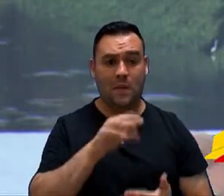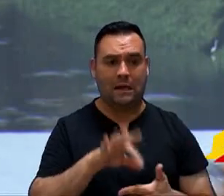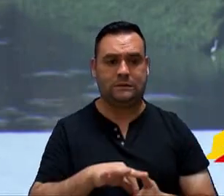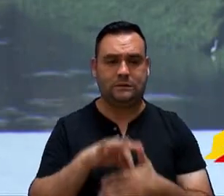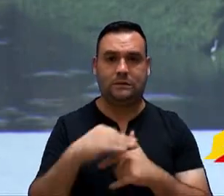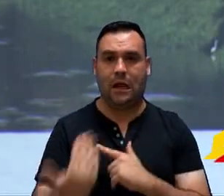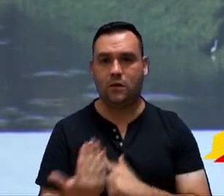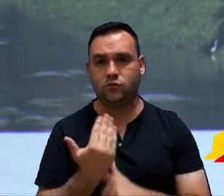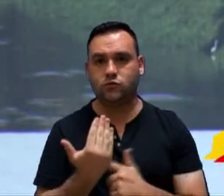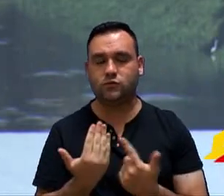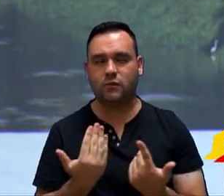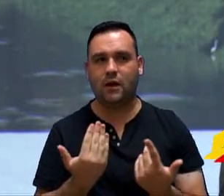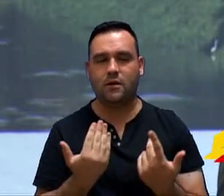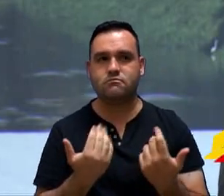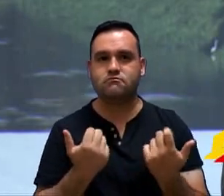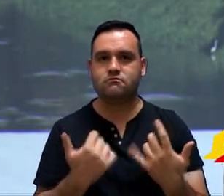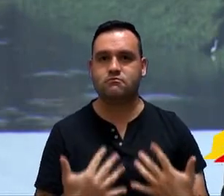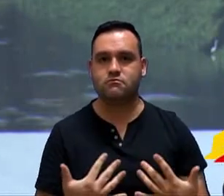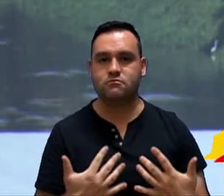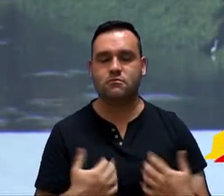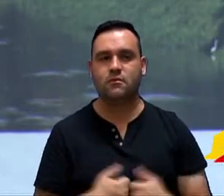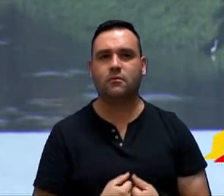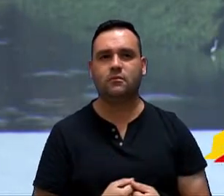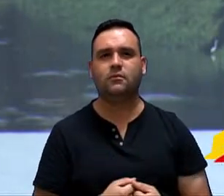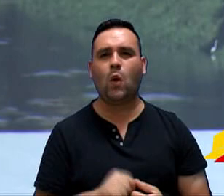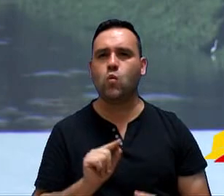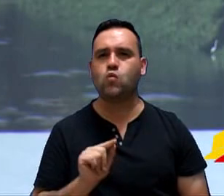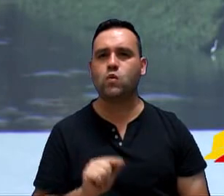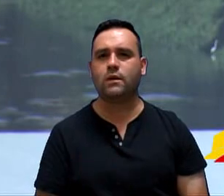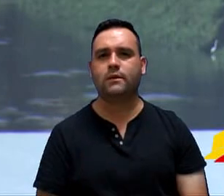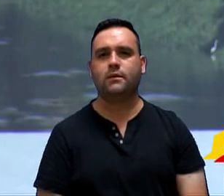conseguir me justificar, senhor?